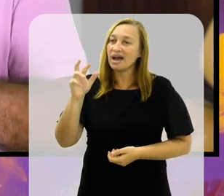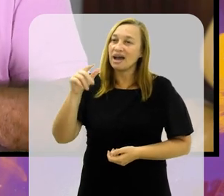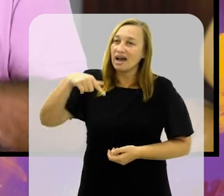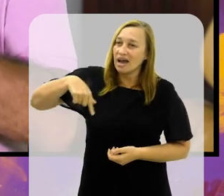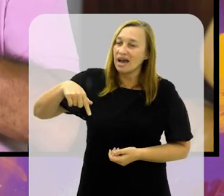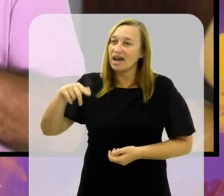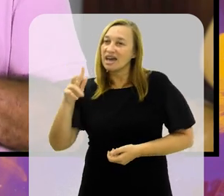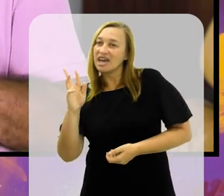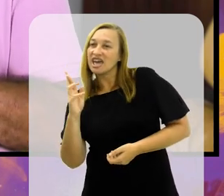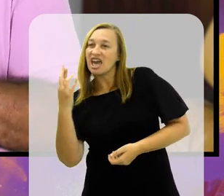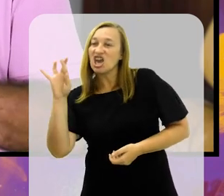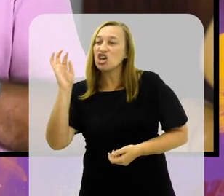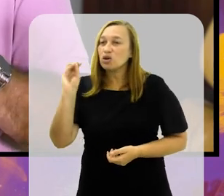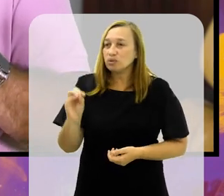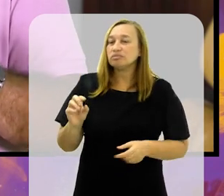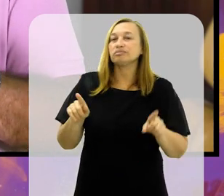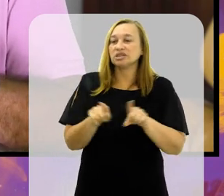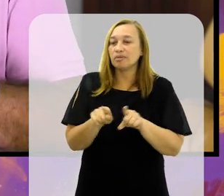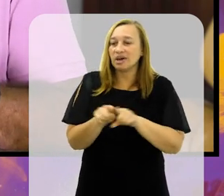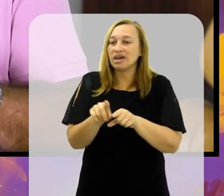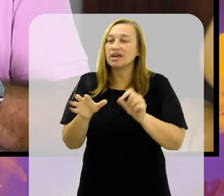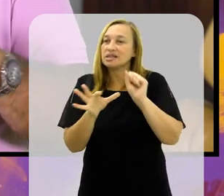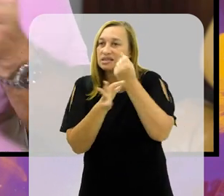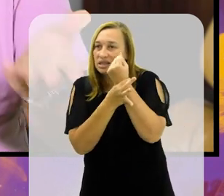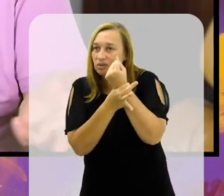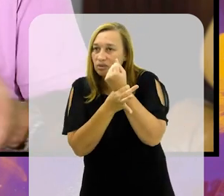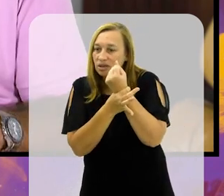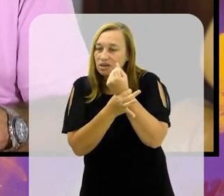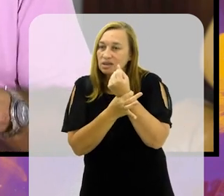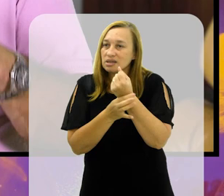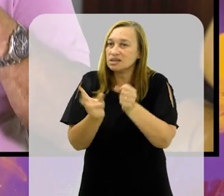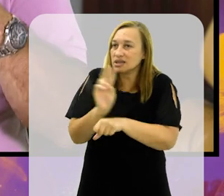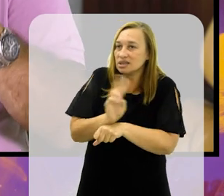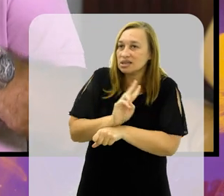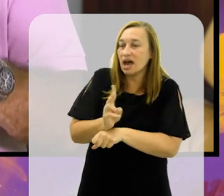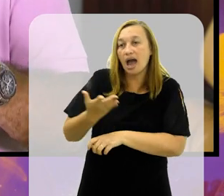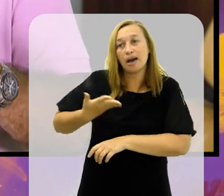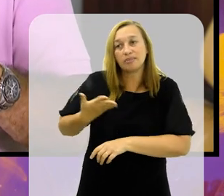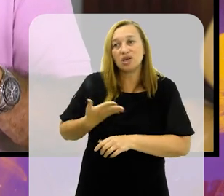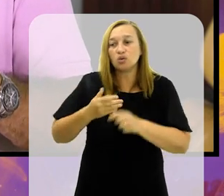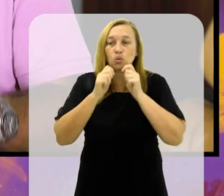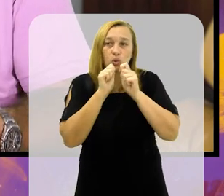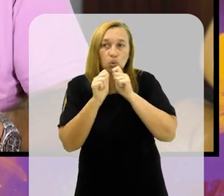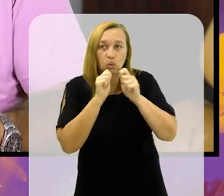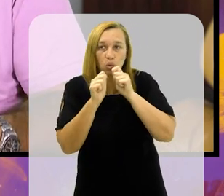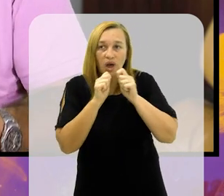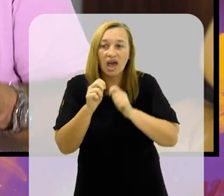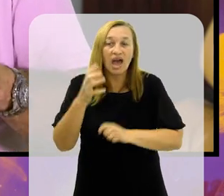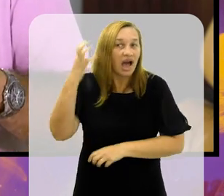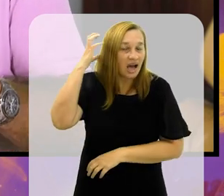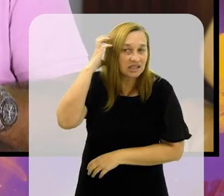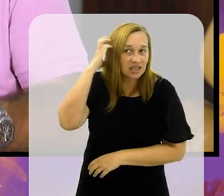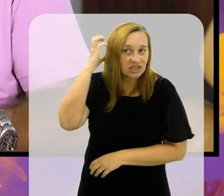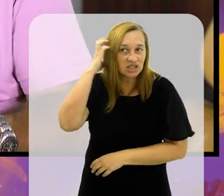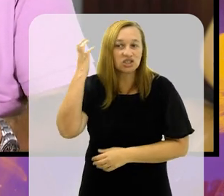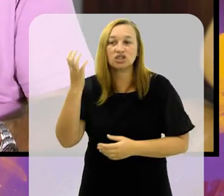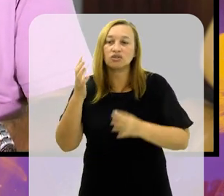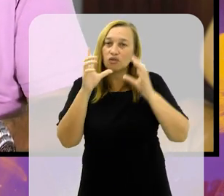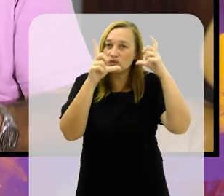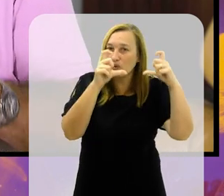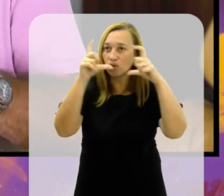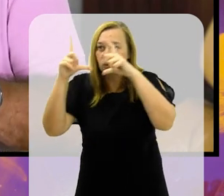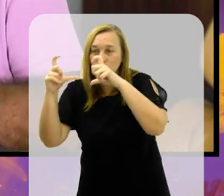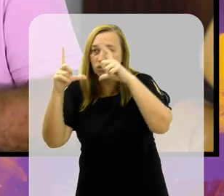cito os maqueiros, eu cito as seguranças, eu cito os colegas jornalistas, colegas